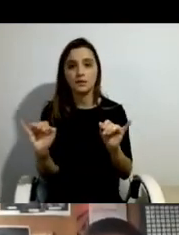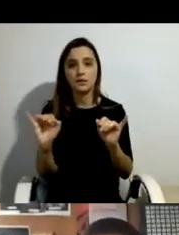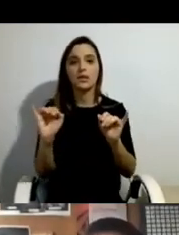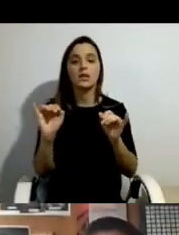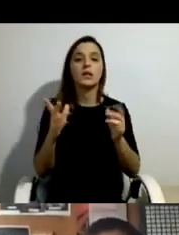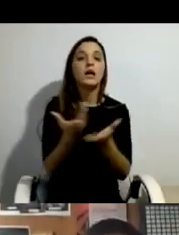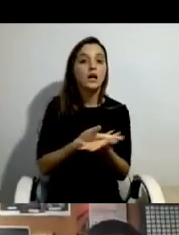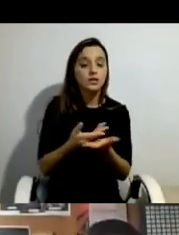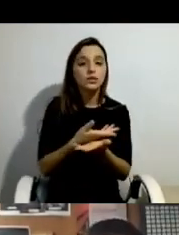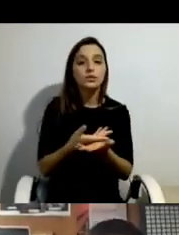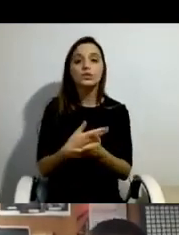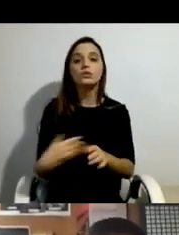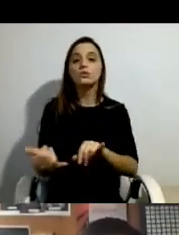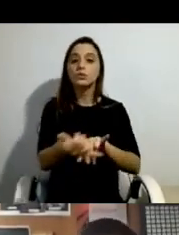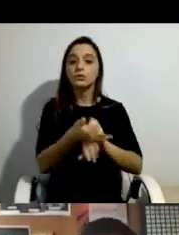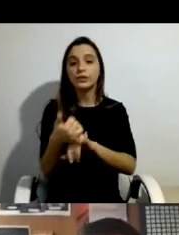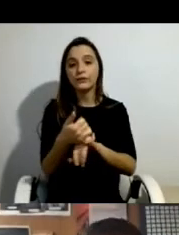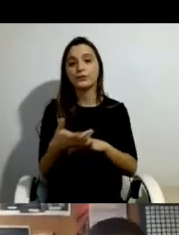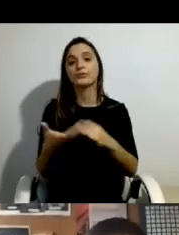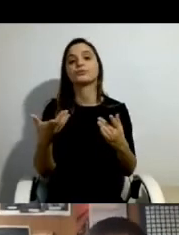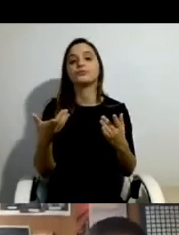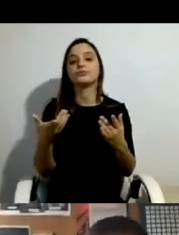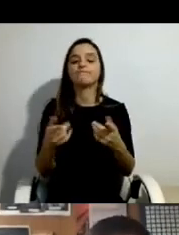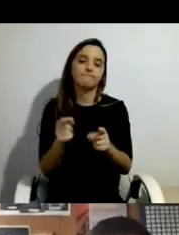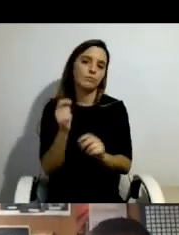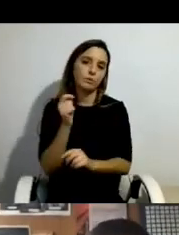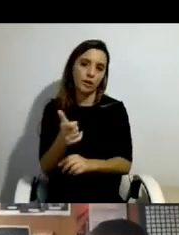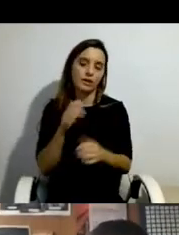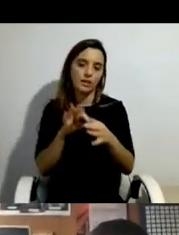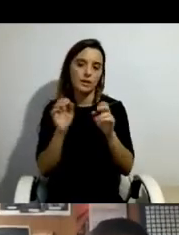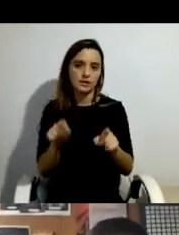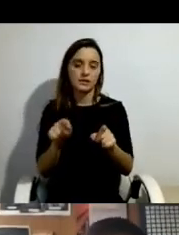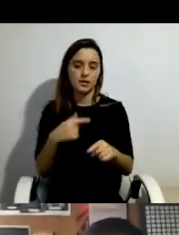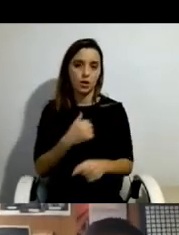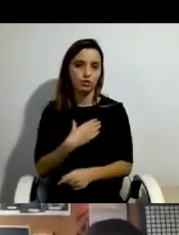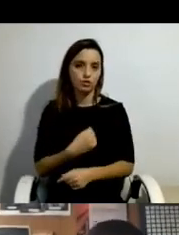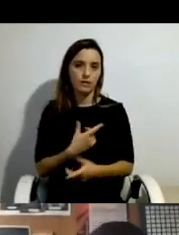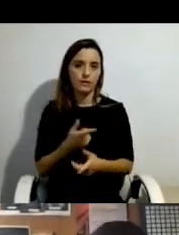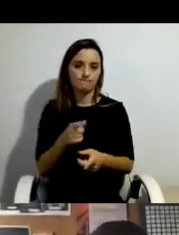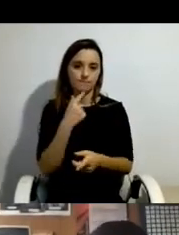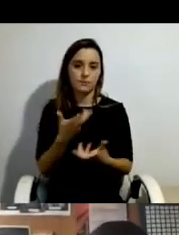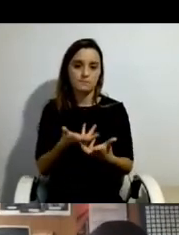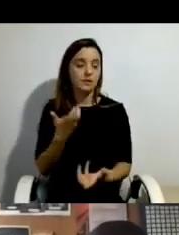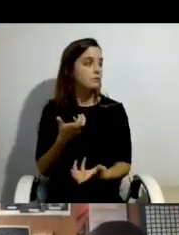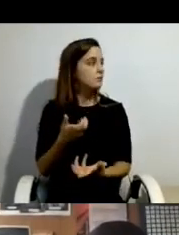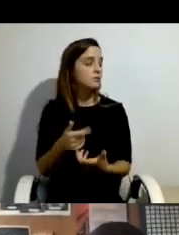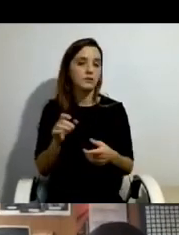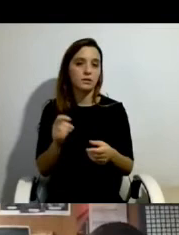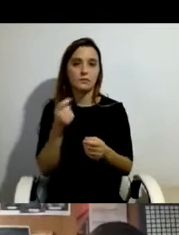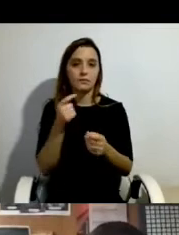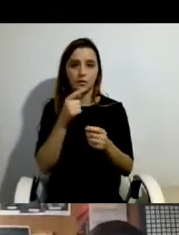relações, associativismo e, portanto, é um bocadinho sobre isso que eu gostaria de referir aqui só muito brevemente